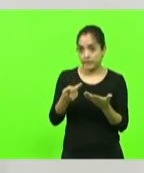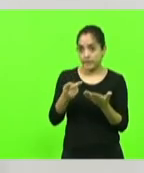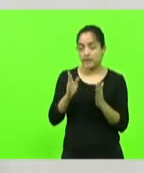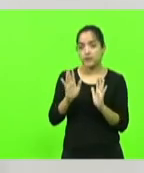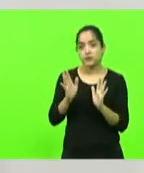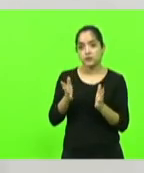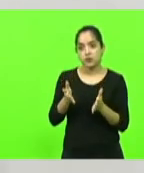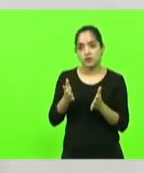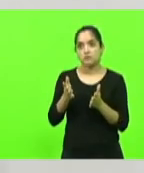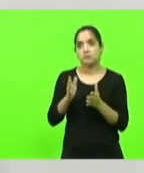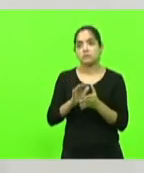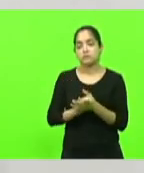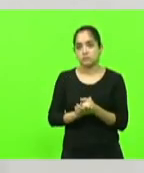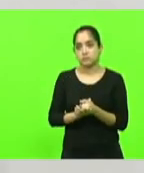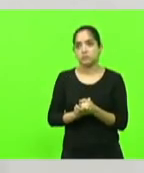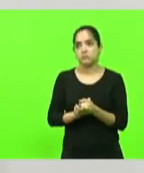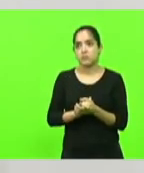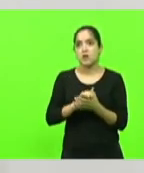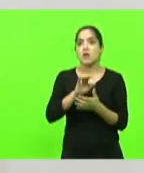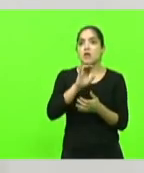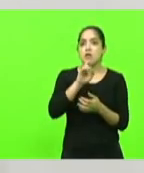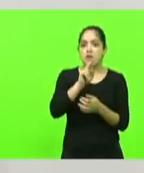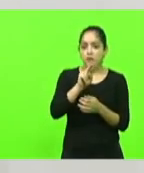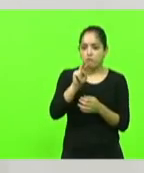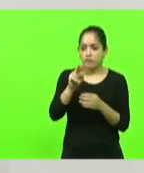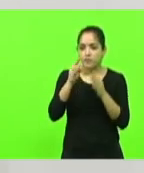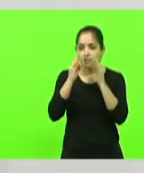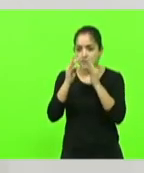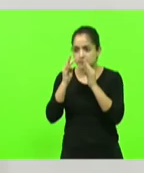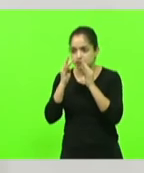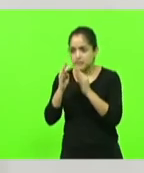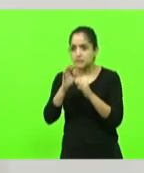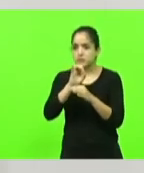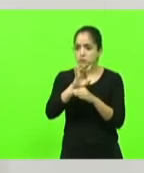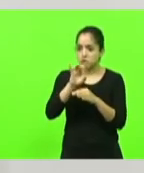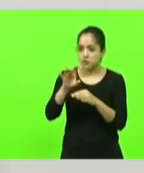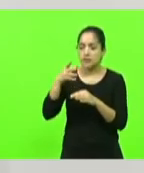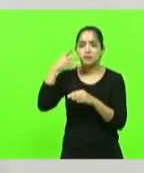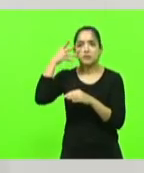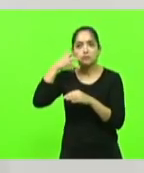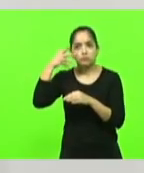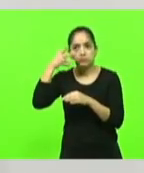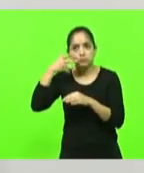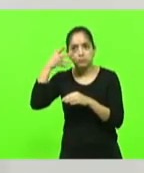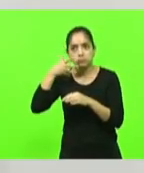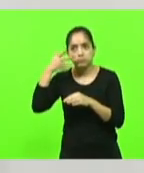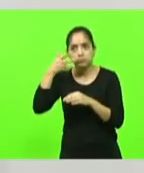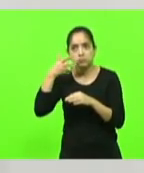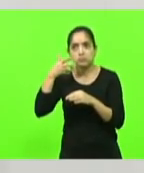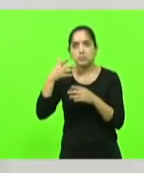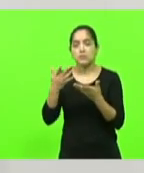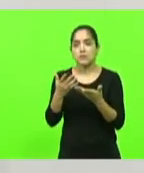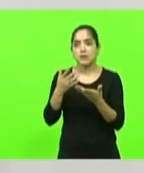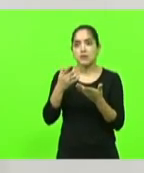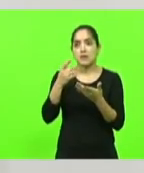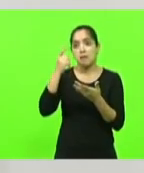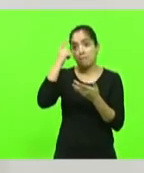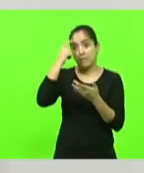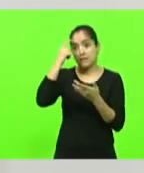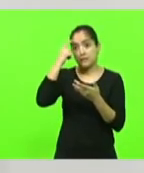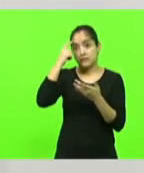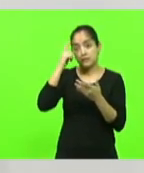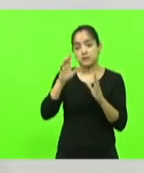assistir diligentemente cada um dos discursos hoje aqui me surpreendi por estar dentro do plenário pensei que estava numa convenção do Partido dos Trabalhadores